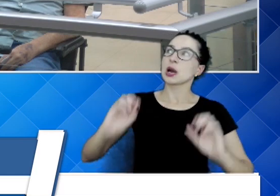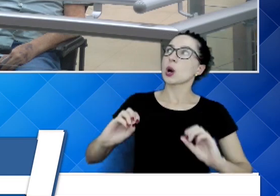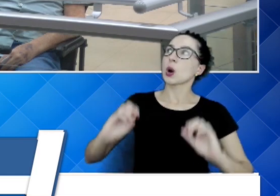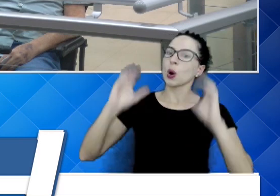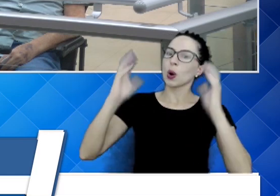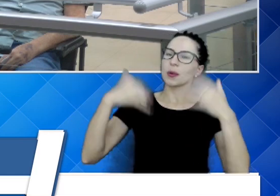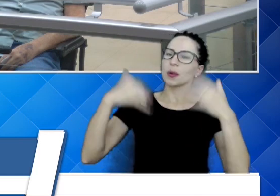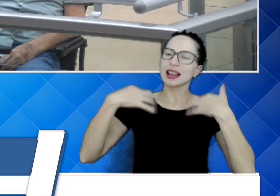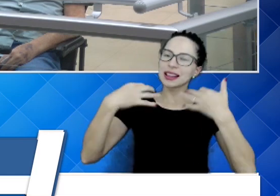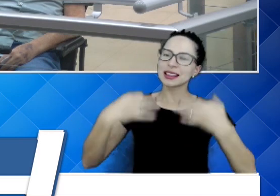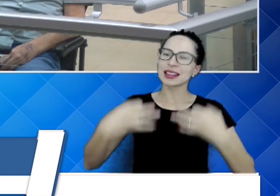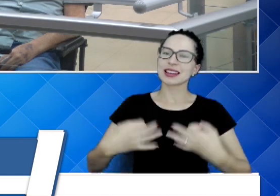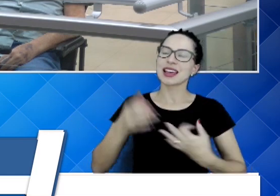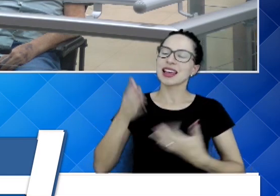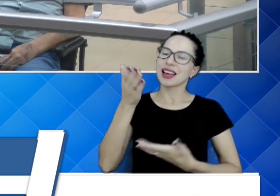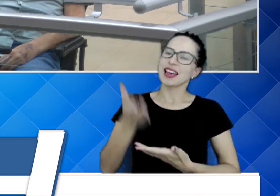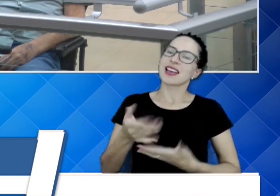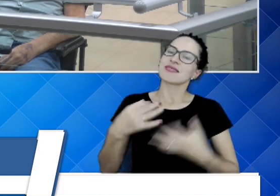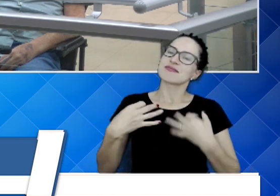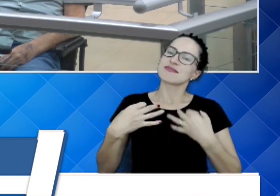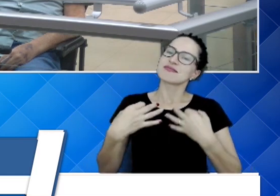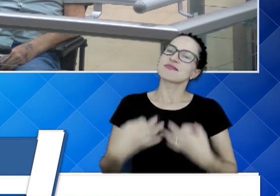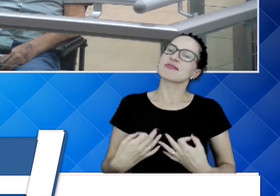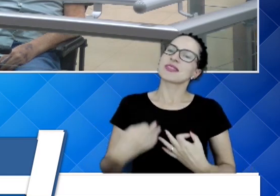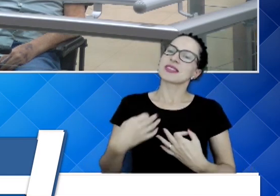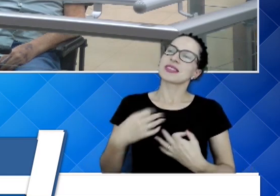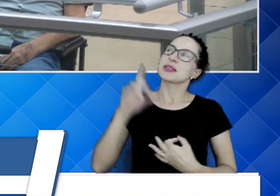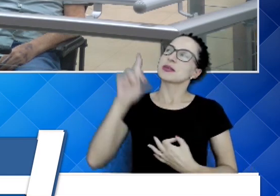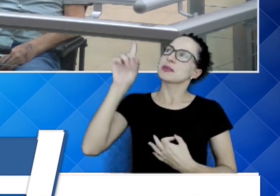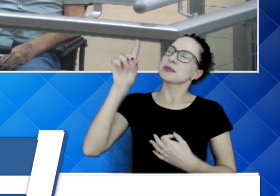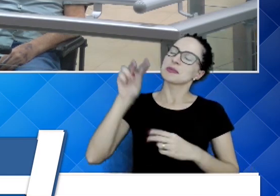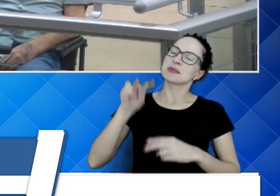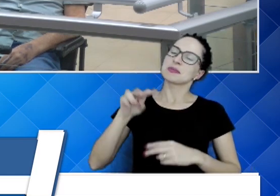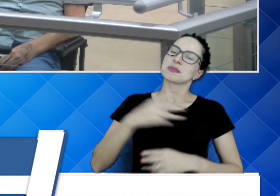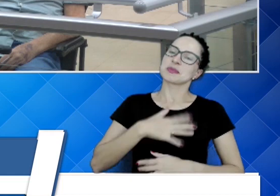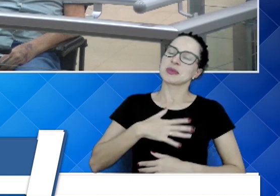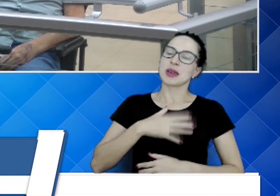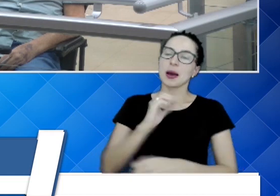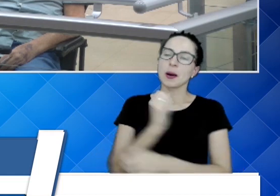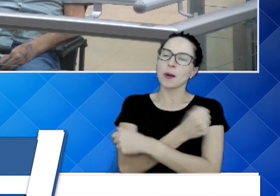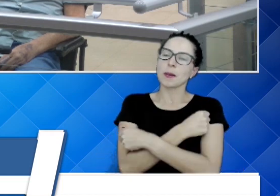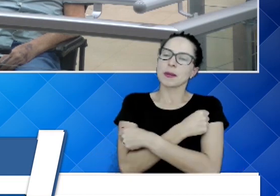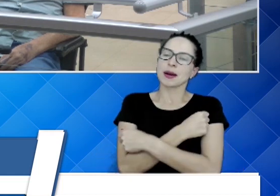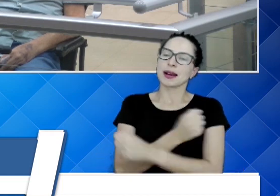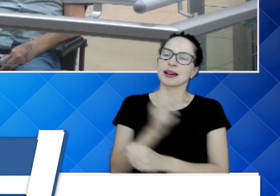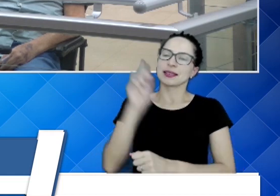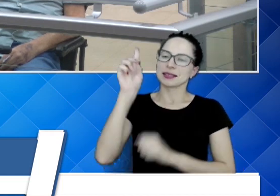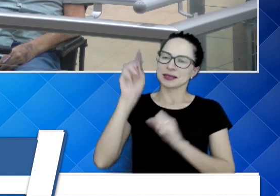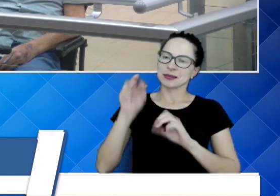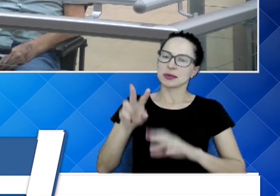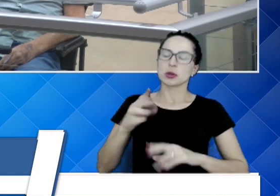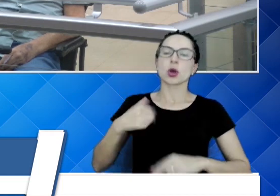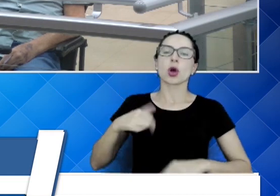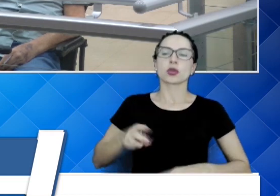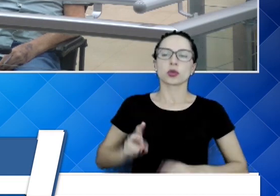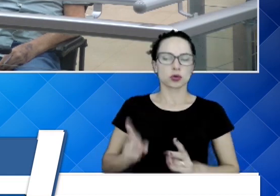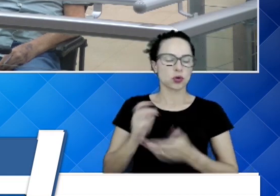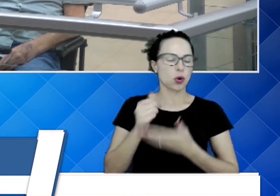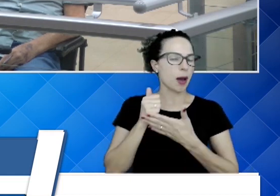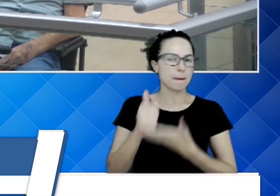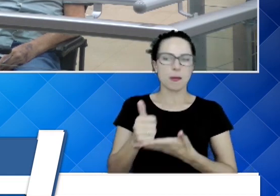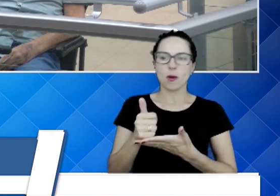de que ele é um homem precioso aos olhos de Deus. Um abraço, o senhor fique com Deus. Nós vamos continuar apoiando sempre essas